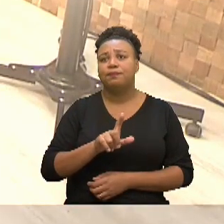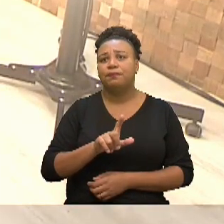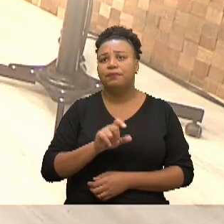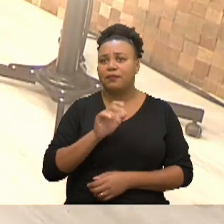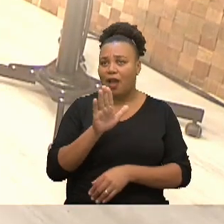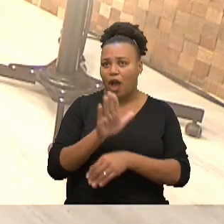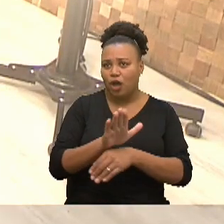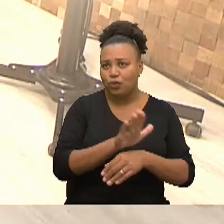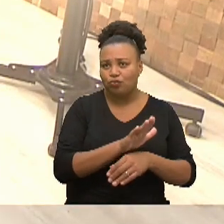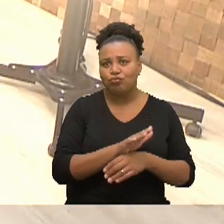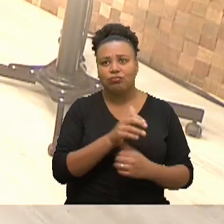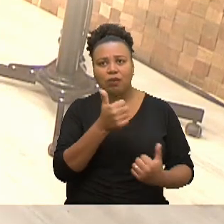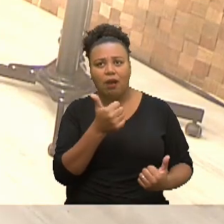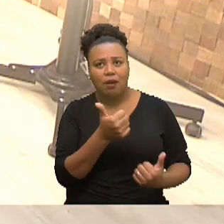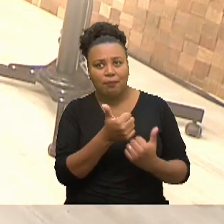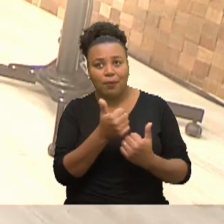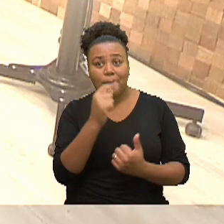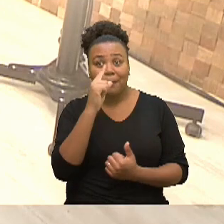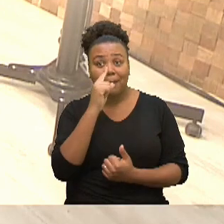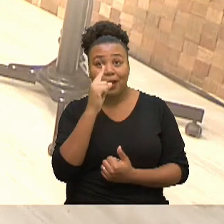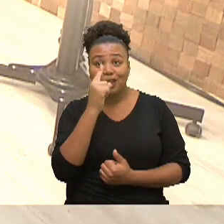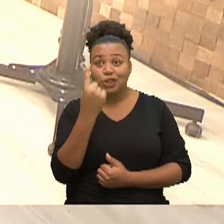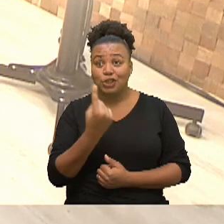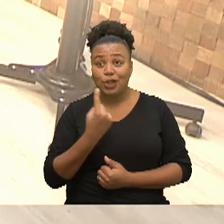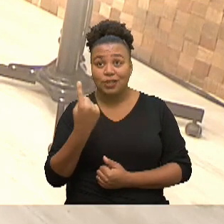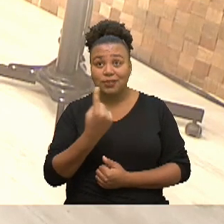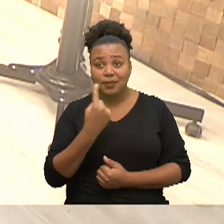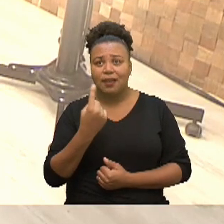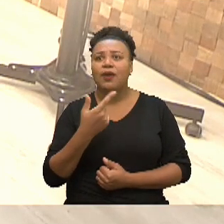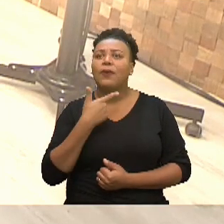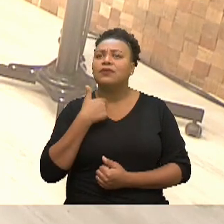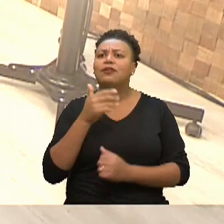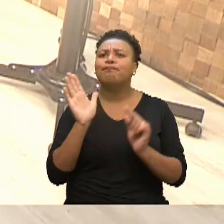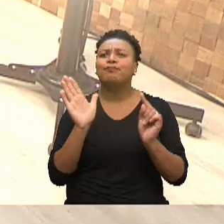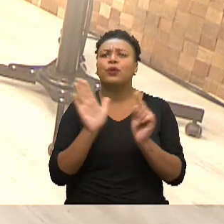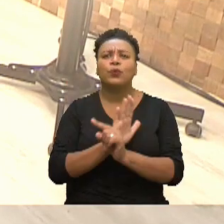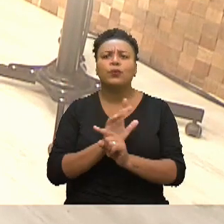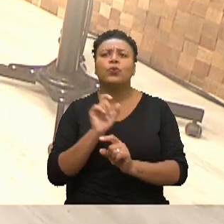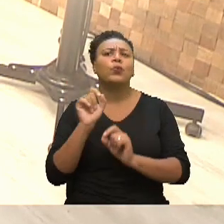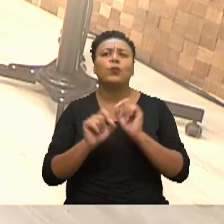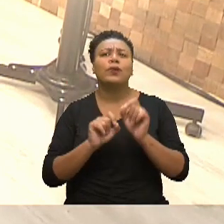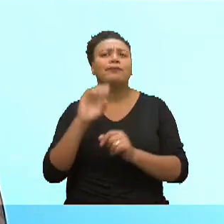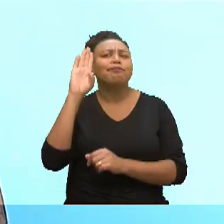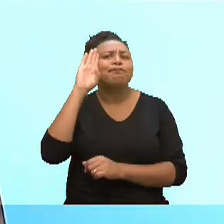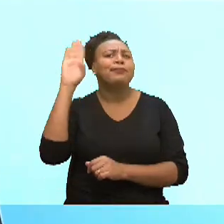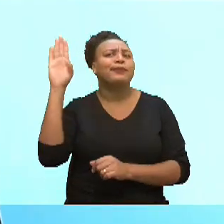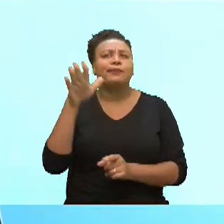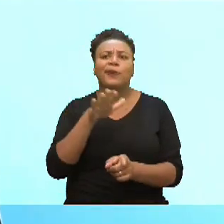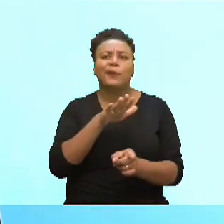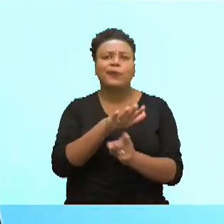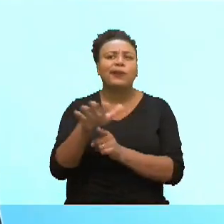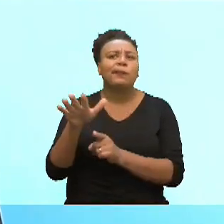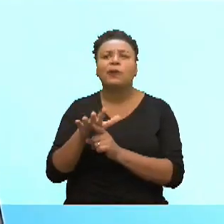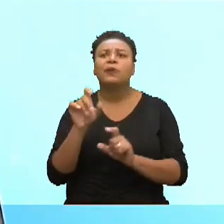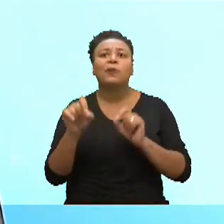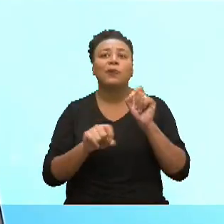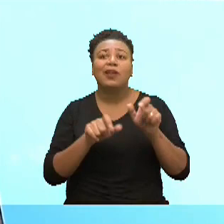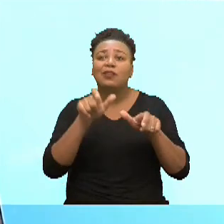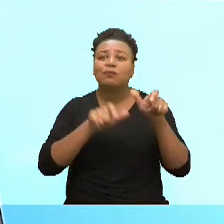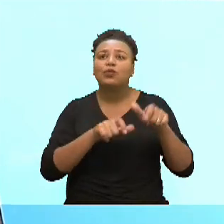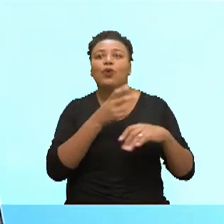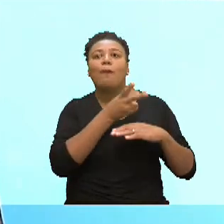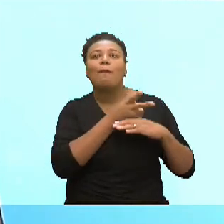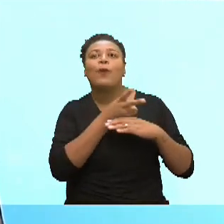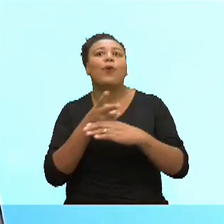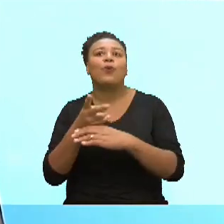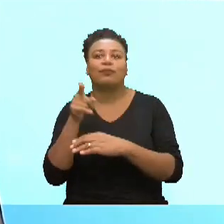que ajuda, apoia mãe solo, e eu queria te perguntar, assim, qual é a principal demanda, o que o pessoal mais procura